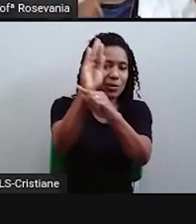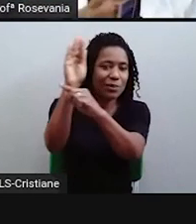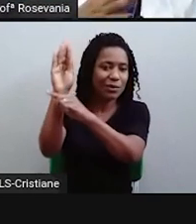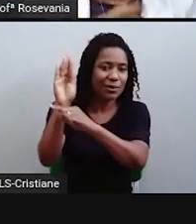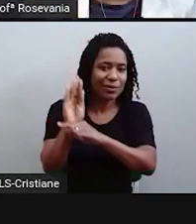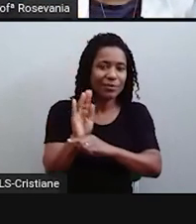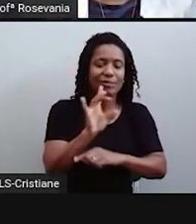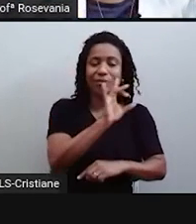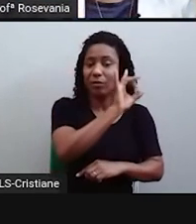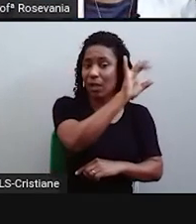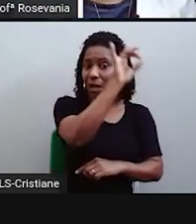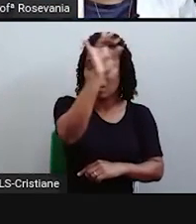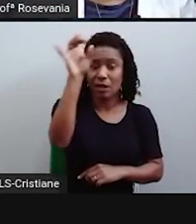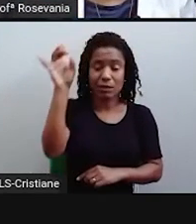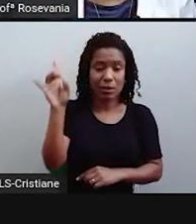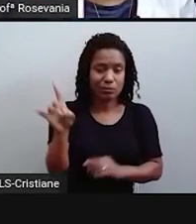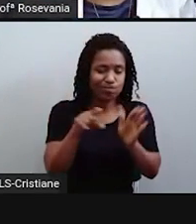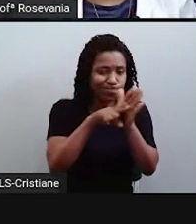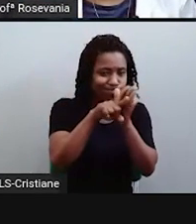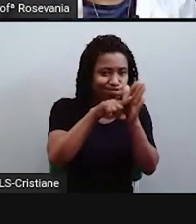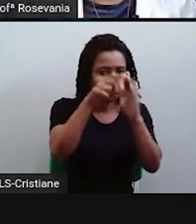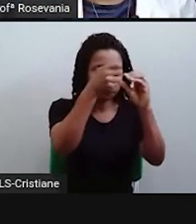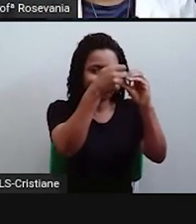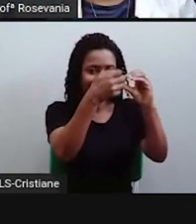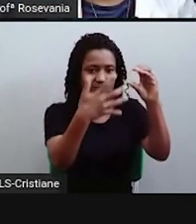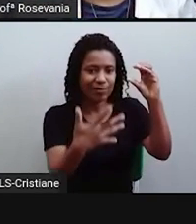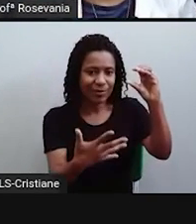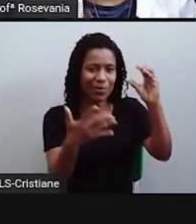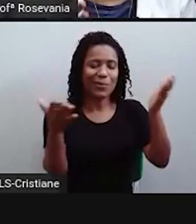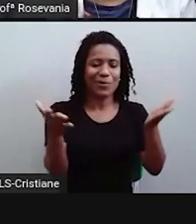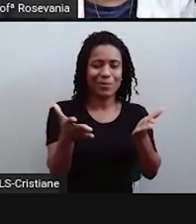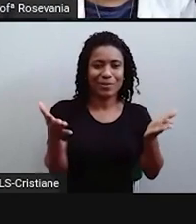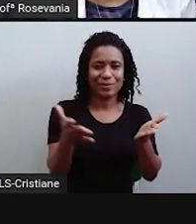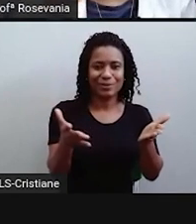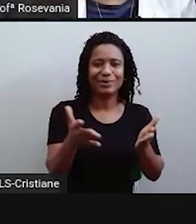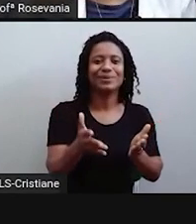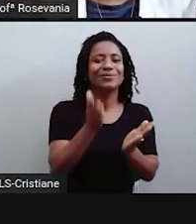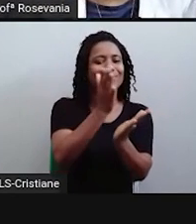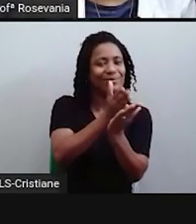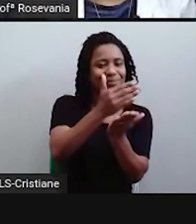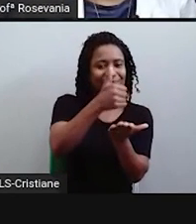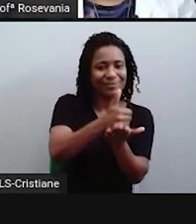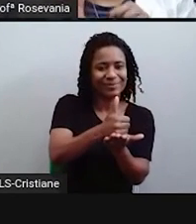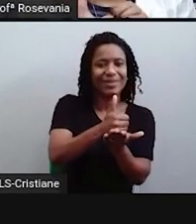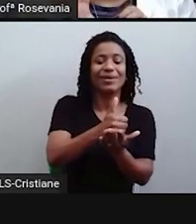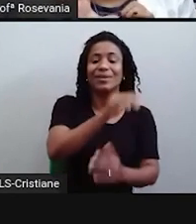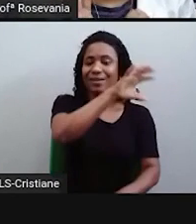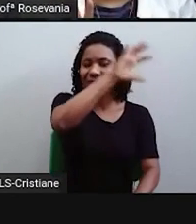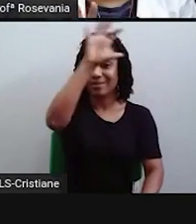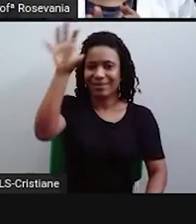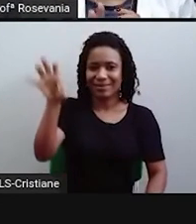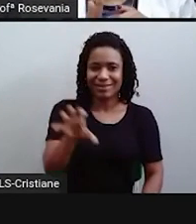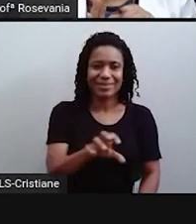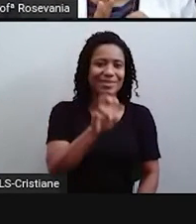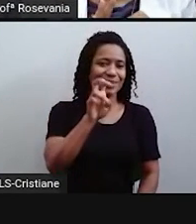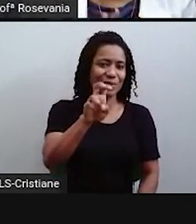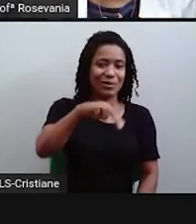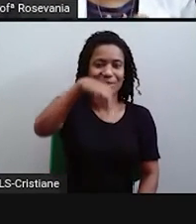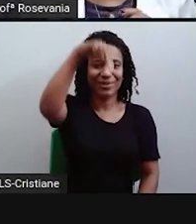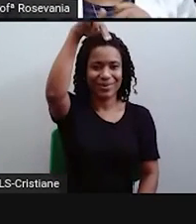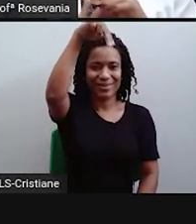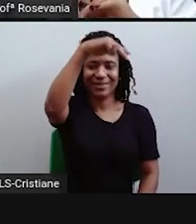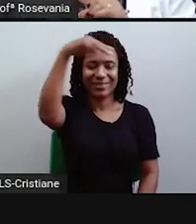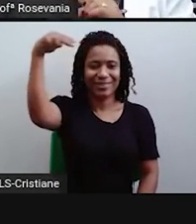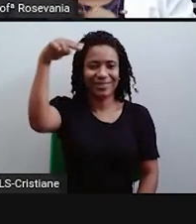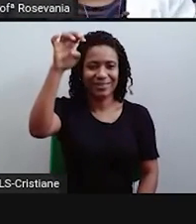feito levando em consideração essa divisão regional. E hoje nós temos oficialmente cinco regiões, que é a região norte, a região